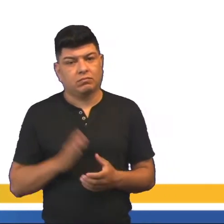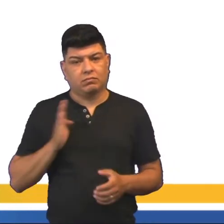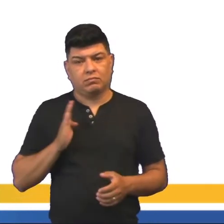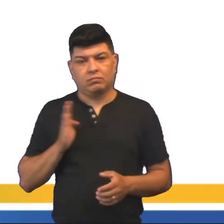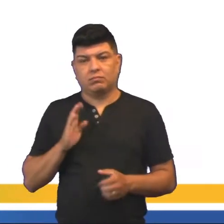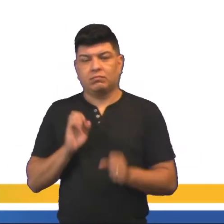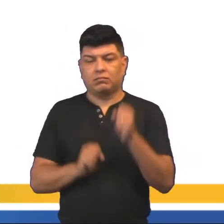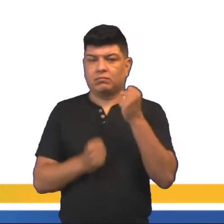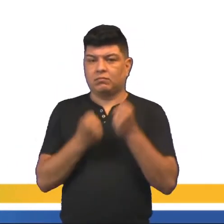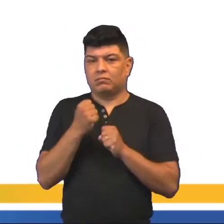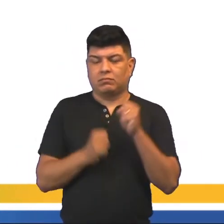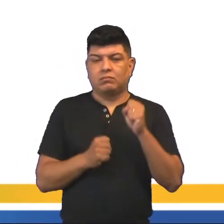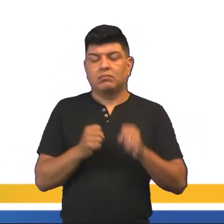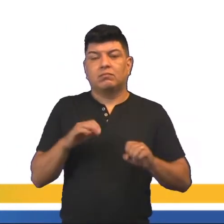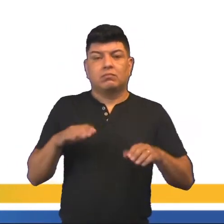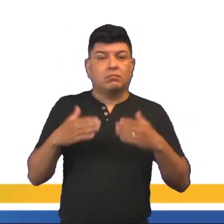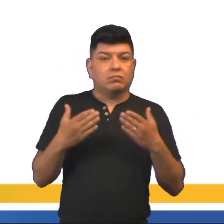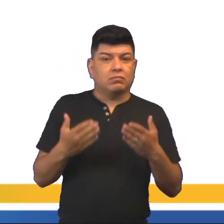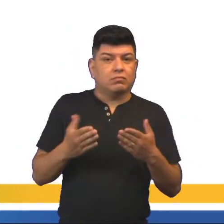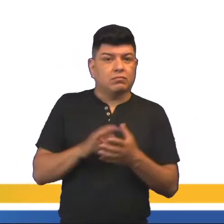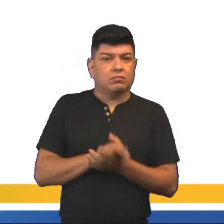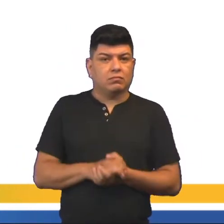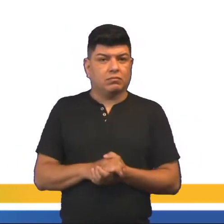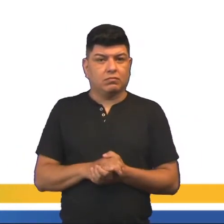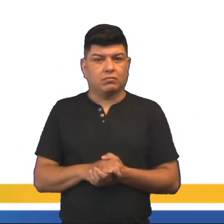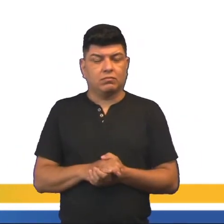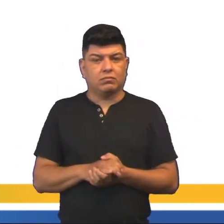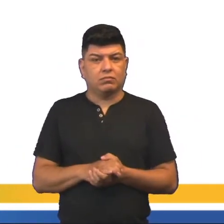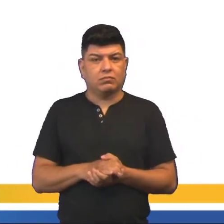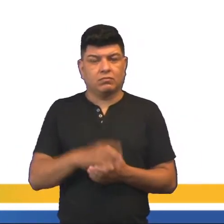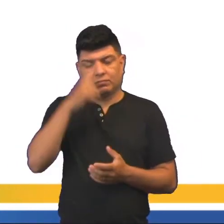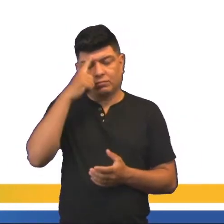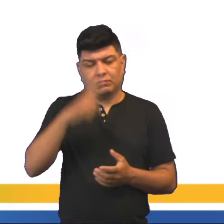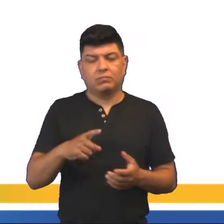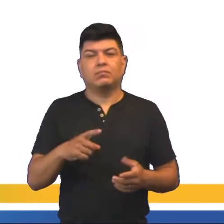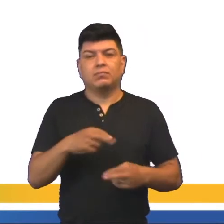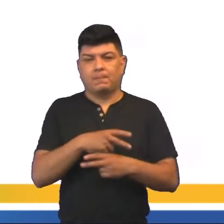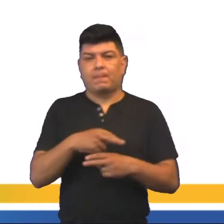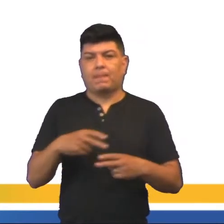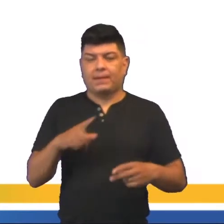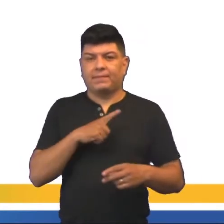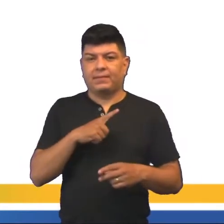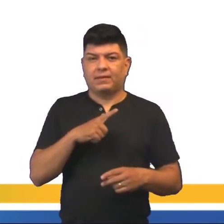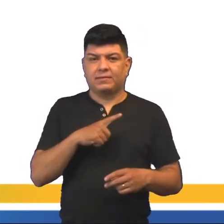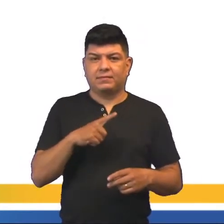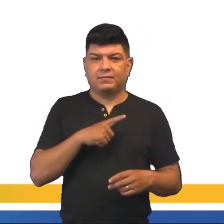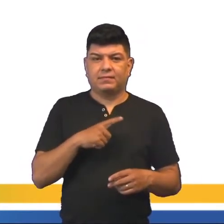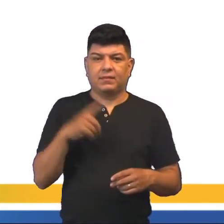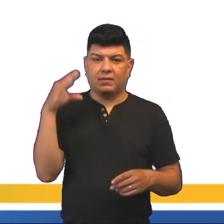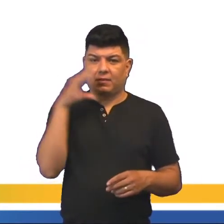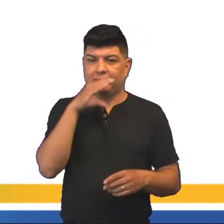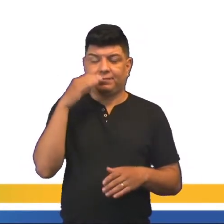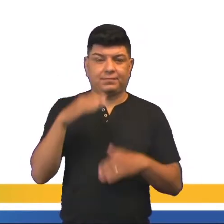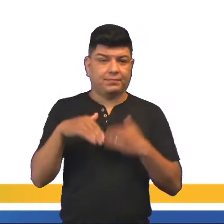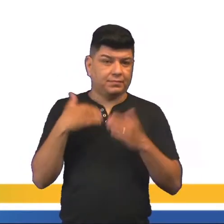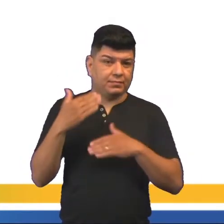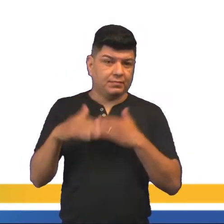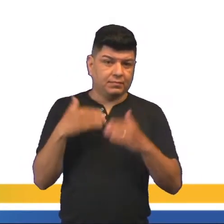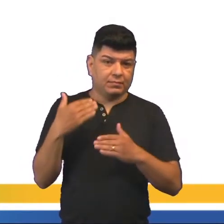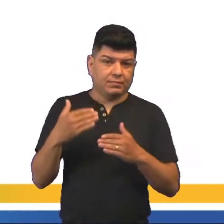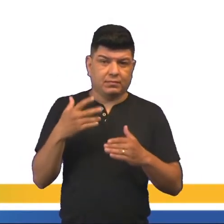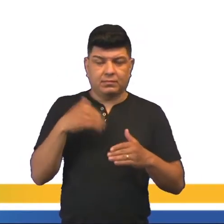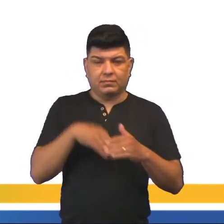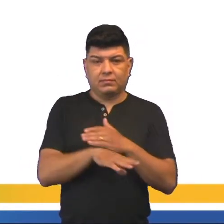burguesia industrial, que seriam ali os donos dos meios de produção. A aceleração do processo de